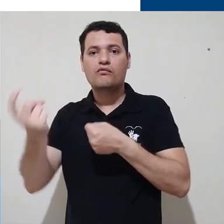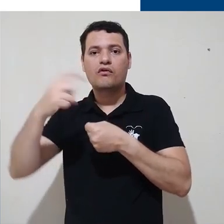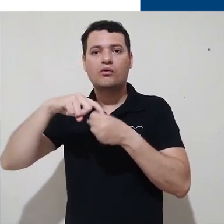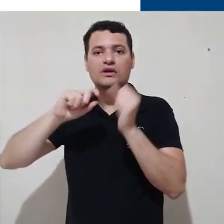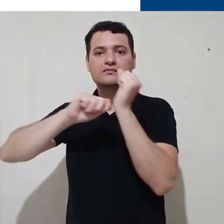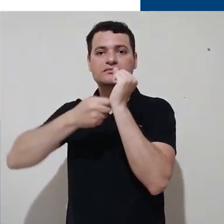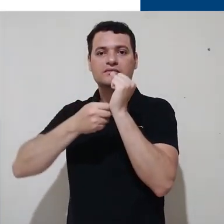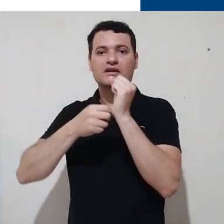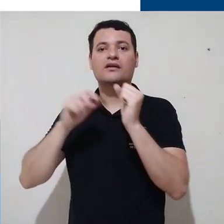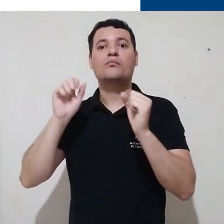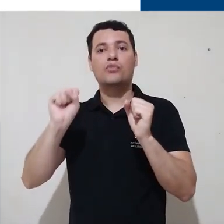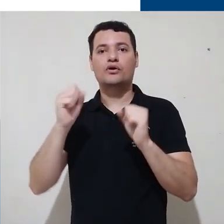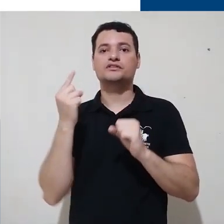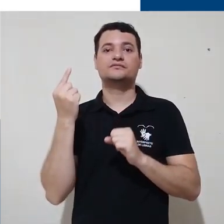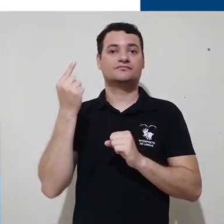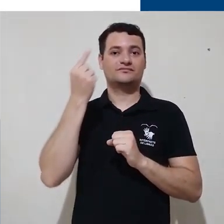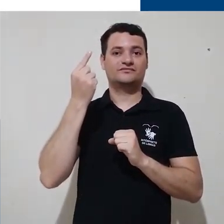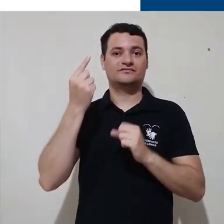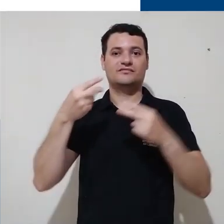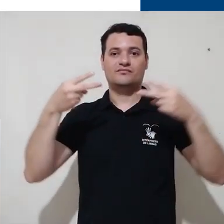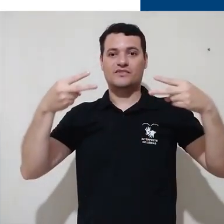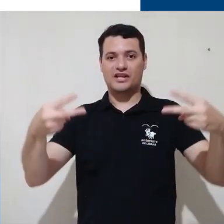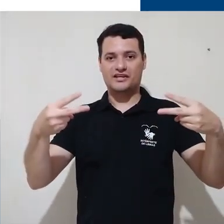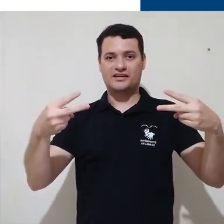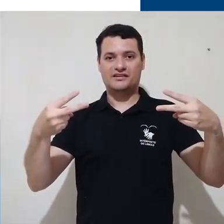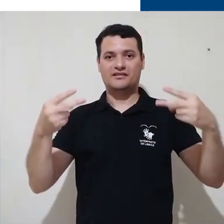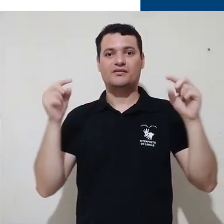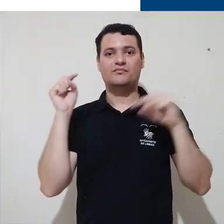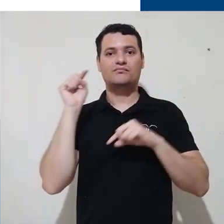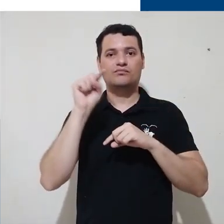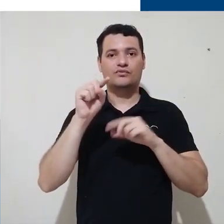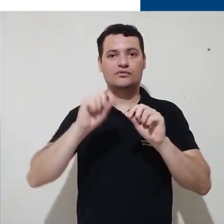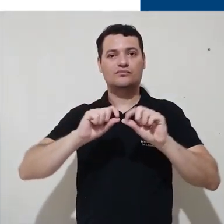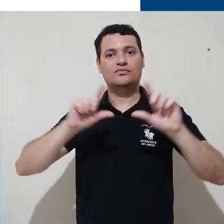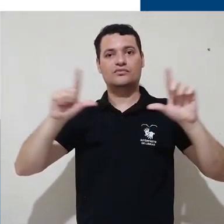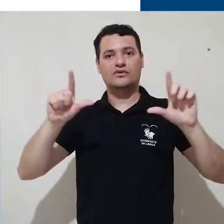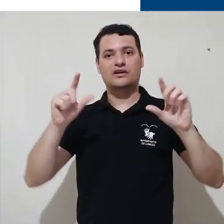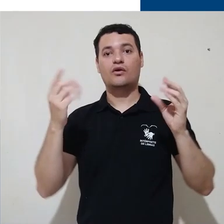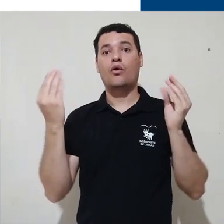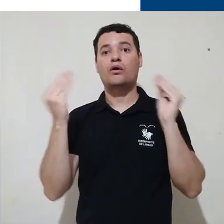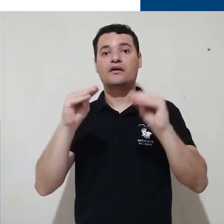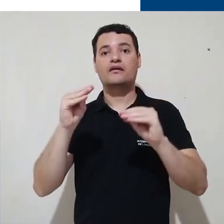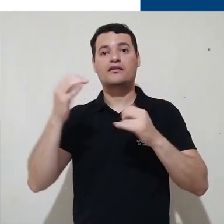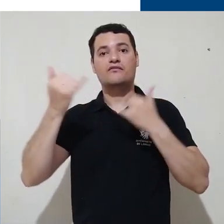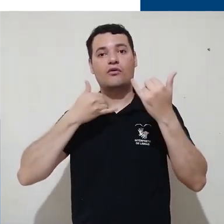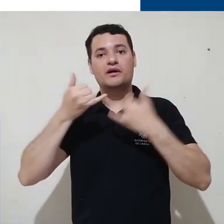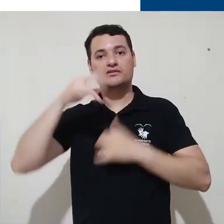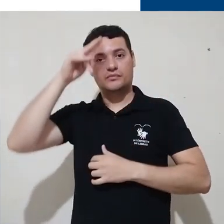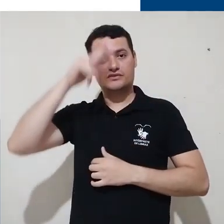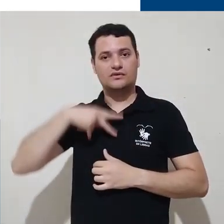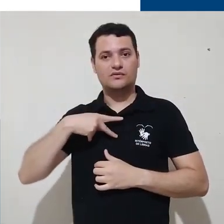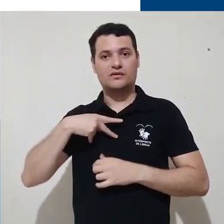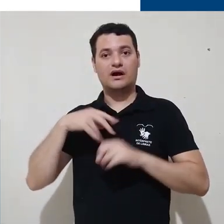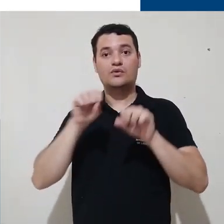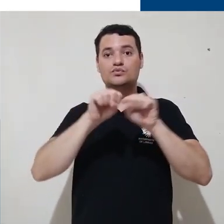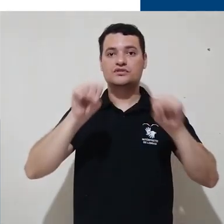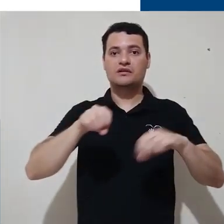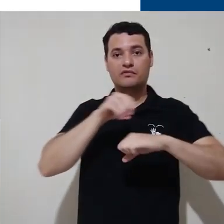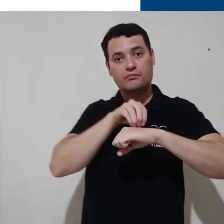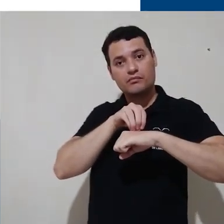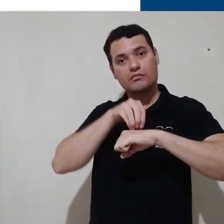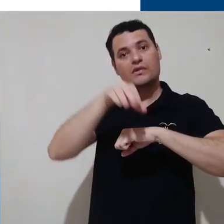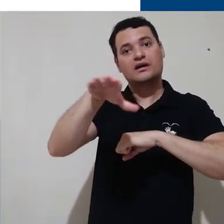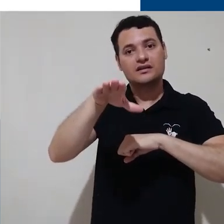senha através deste link, no qual você vai inserir algumas informações pessoais e o sistema enviará um e-mail